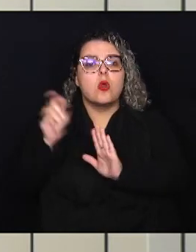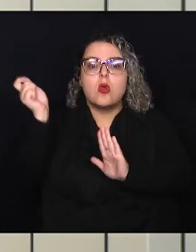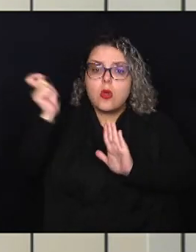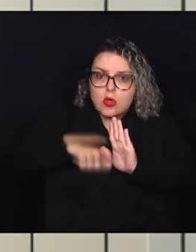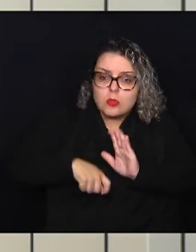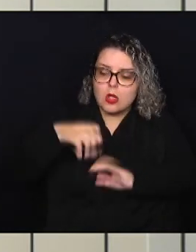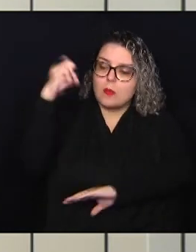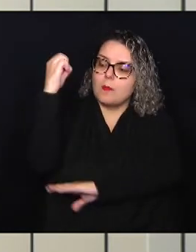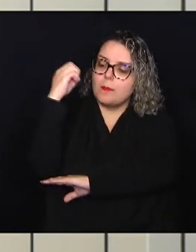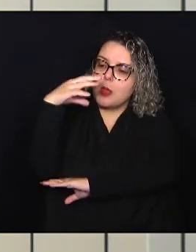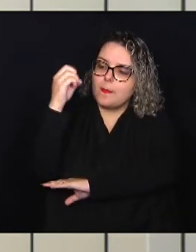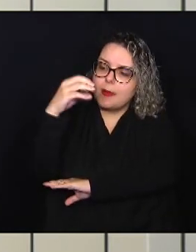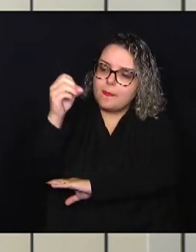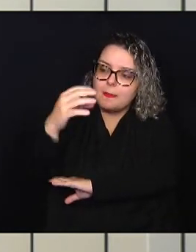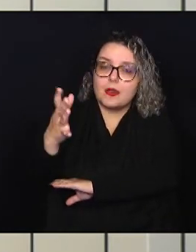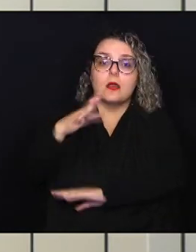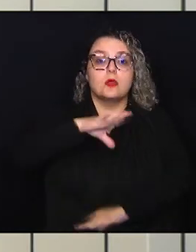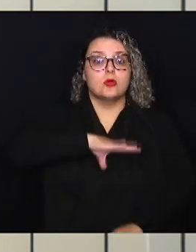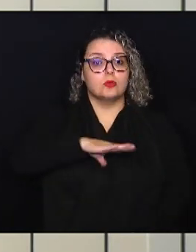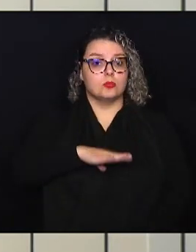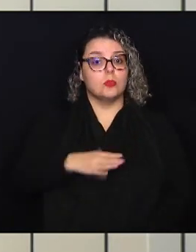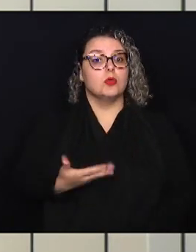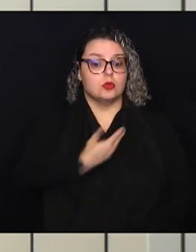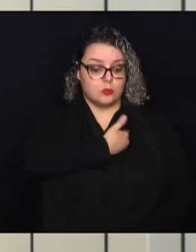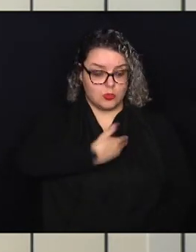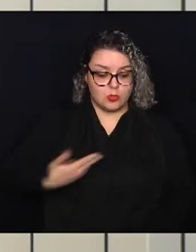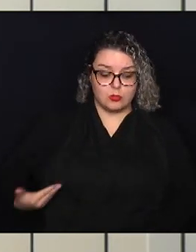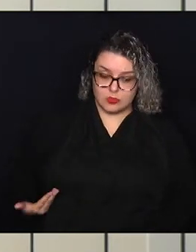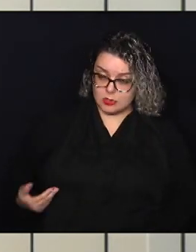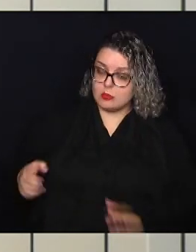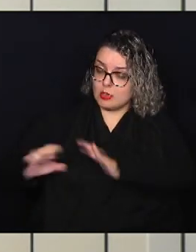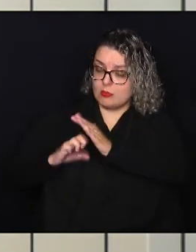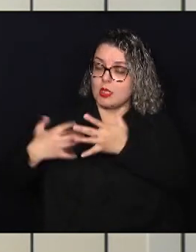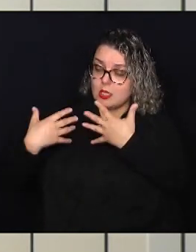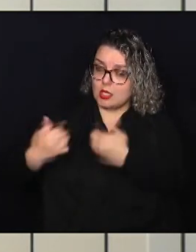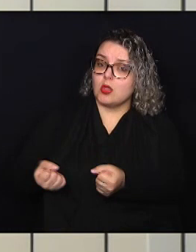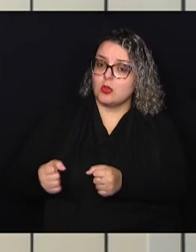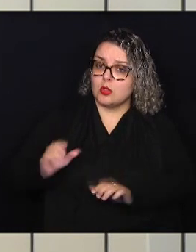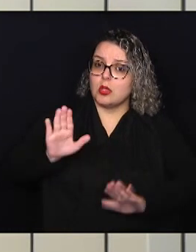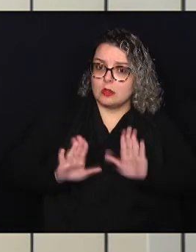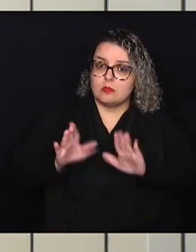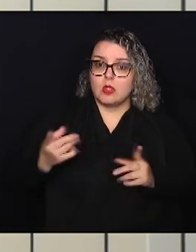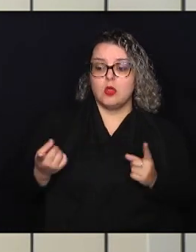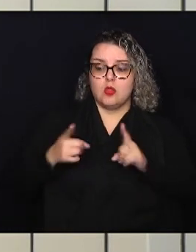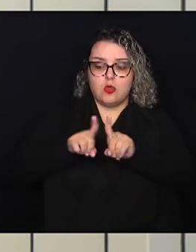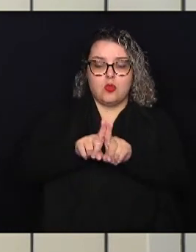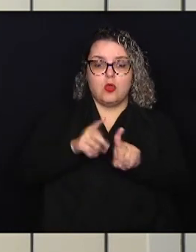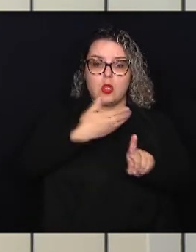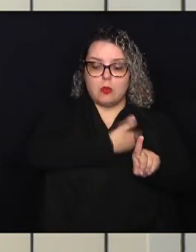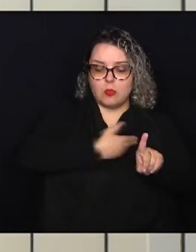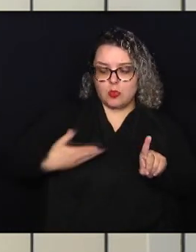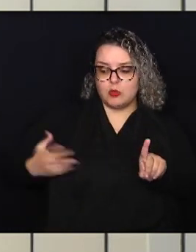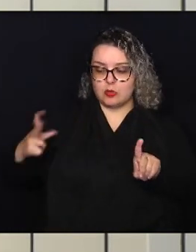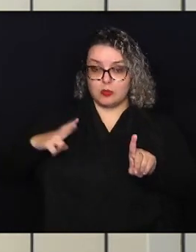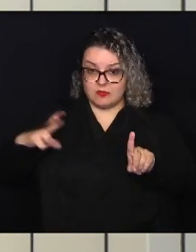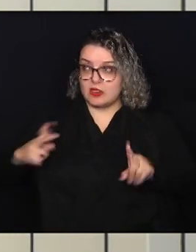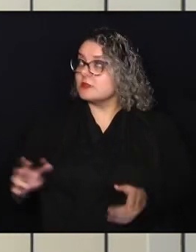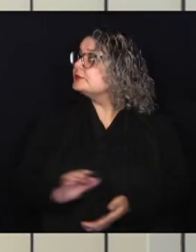iluminação pública por empresa que ganhou a licitação através de uma parceria público-privada.